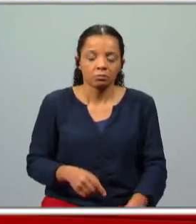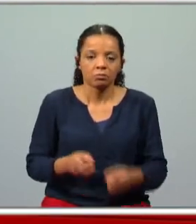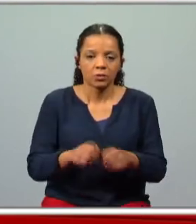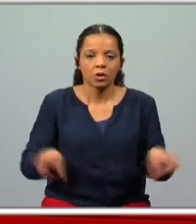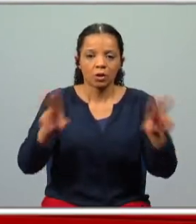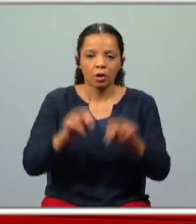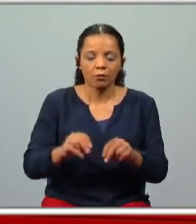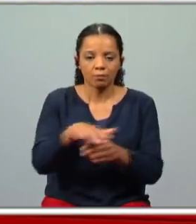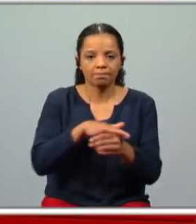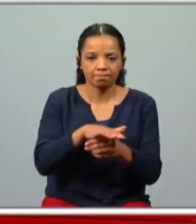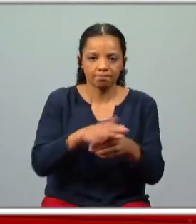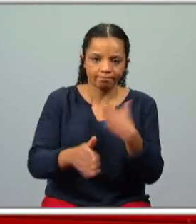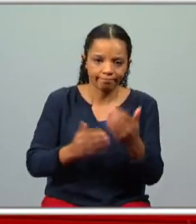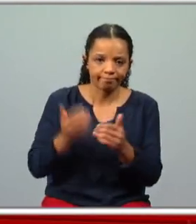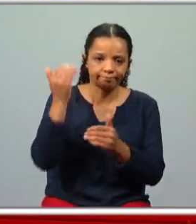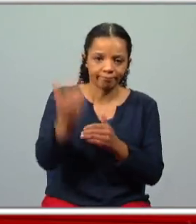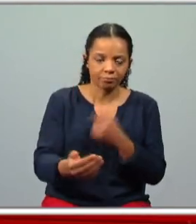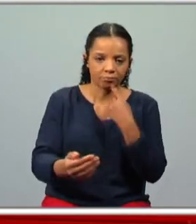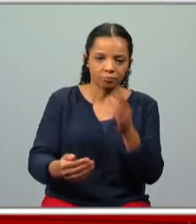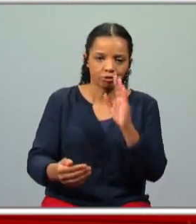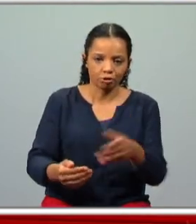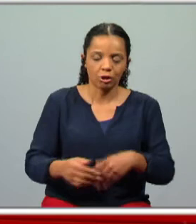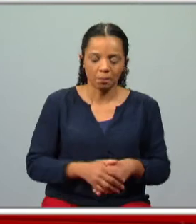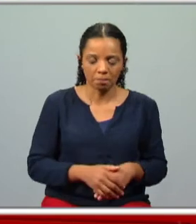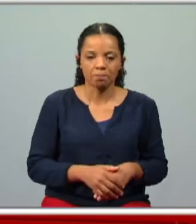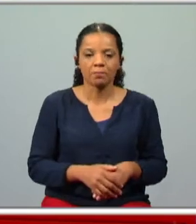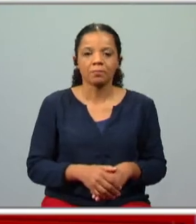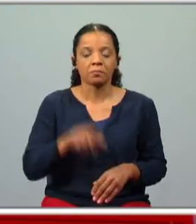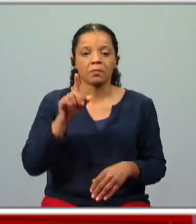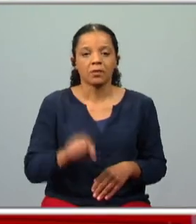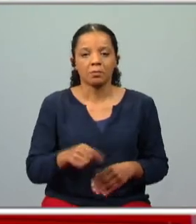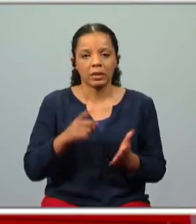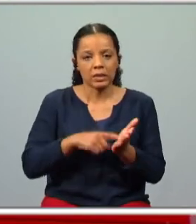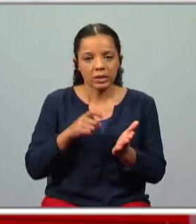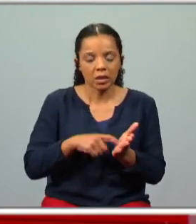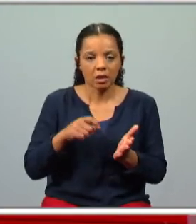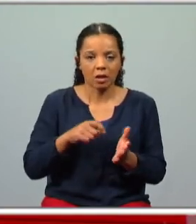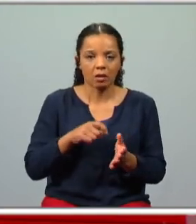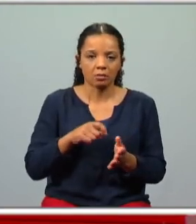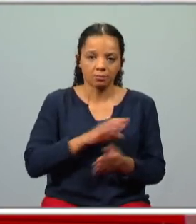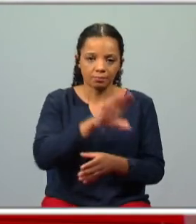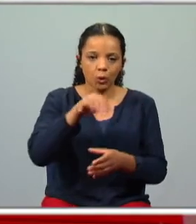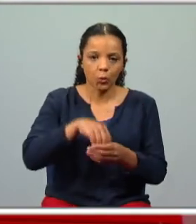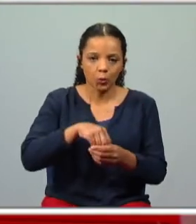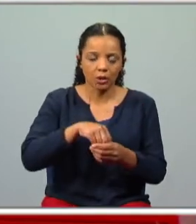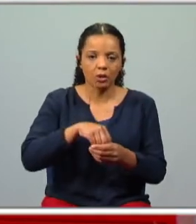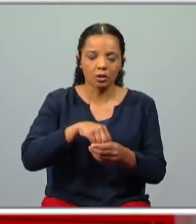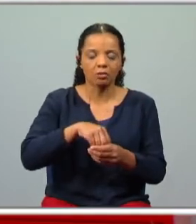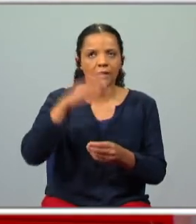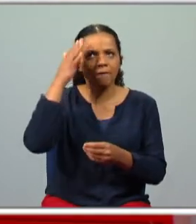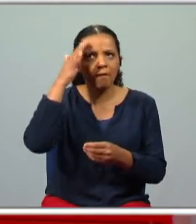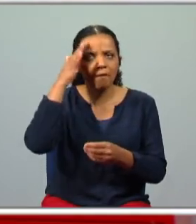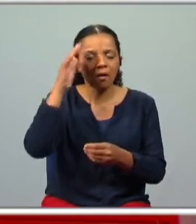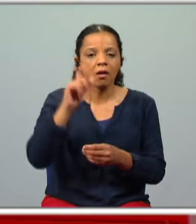episódios aqui avançados anunciados por um lado era uma necessidade incluir profecias também na epopeia normalmente